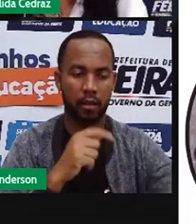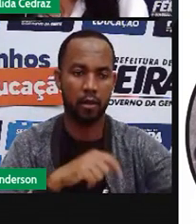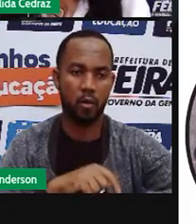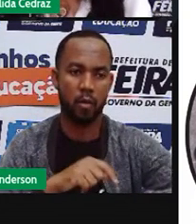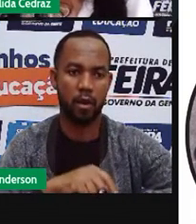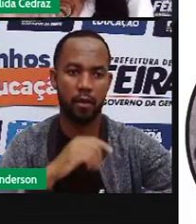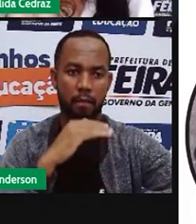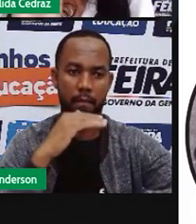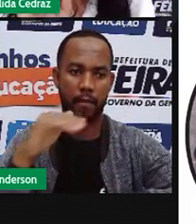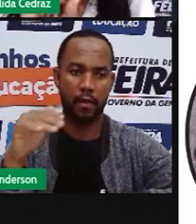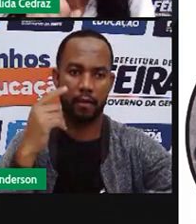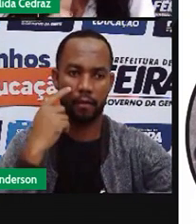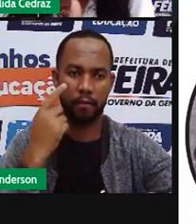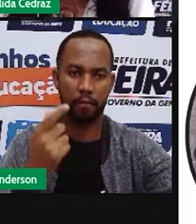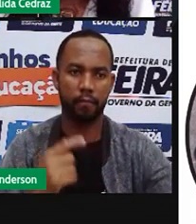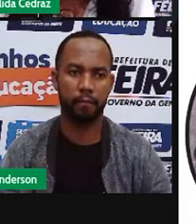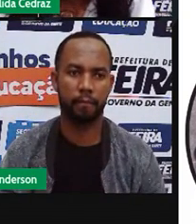meia.